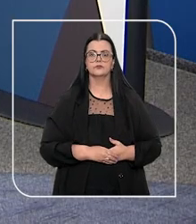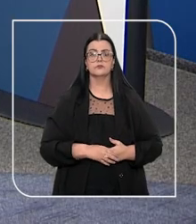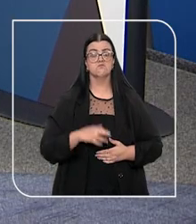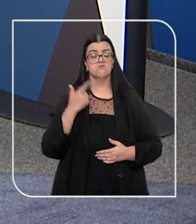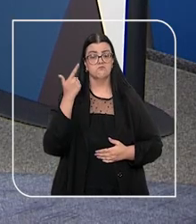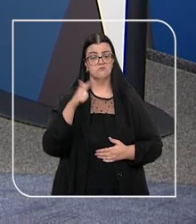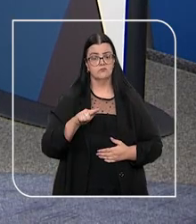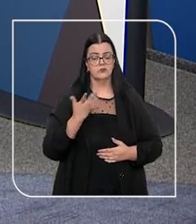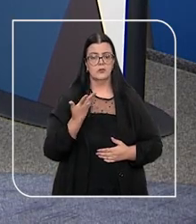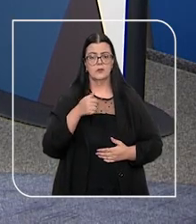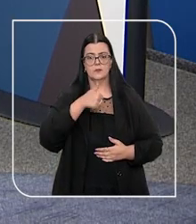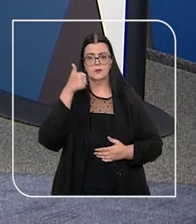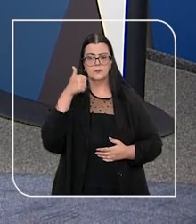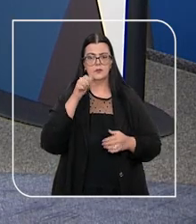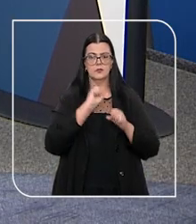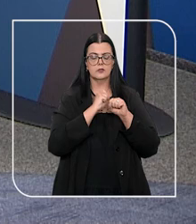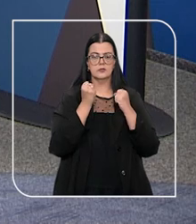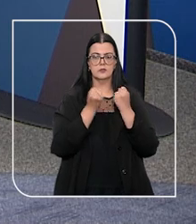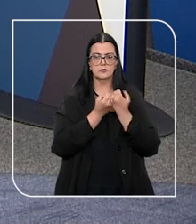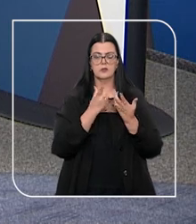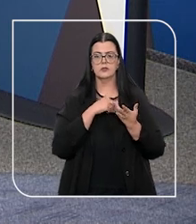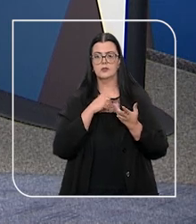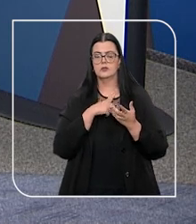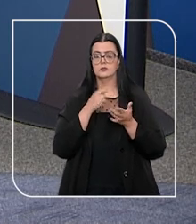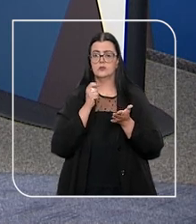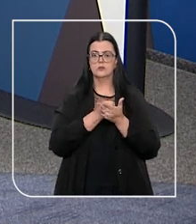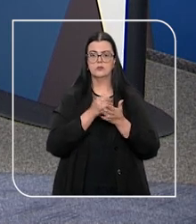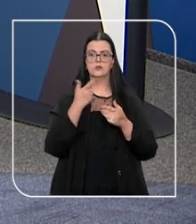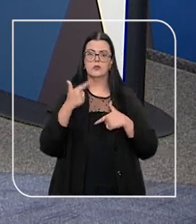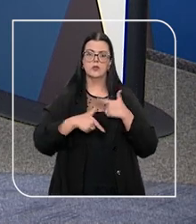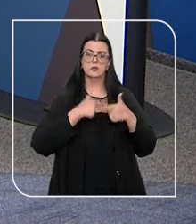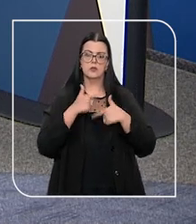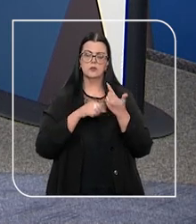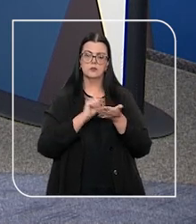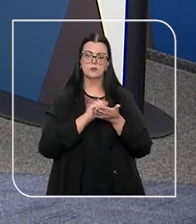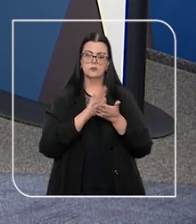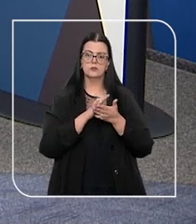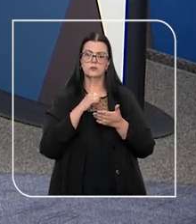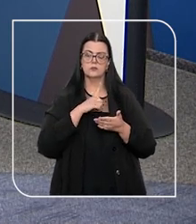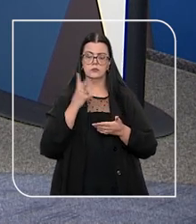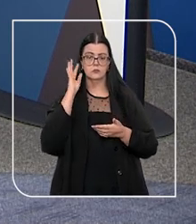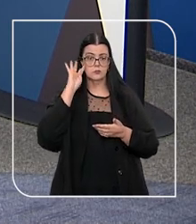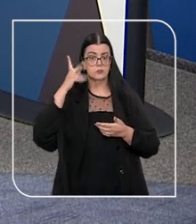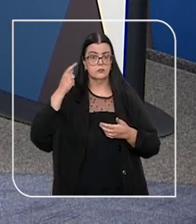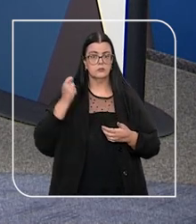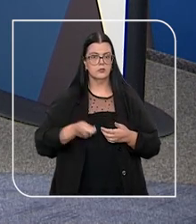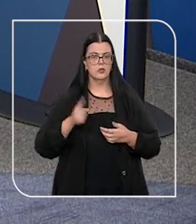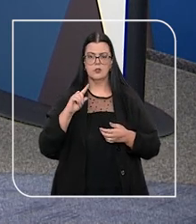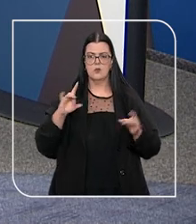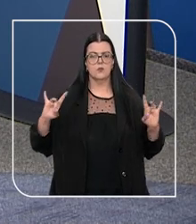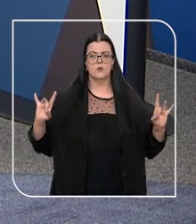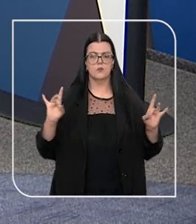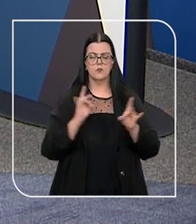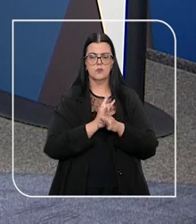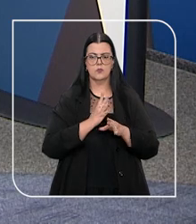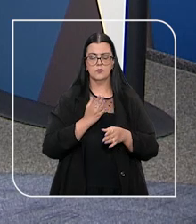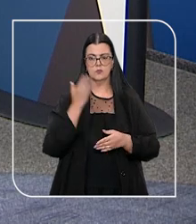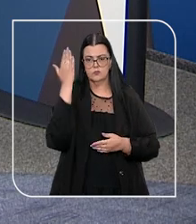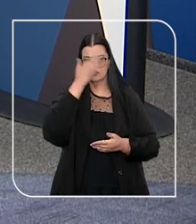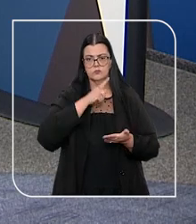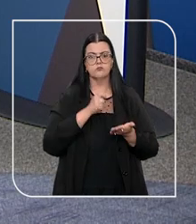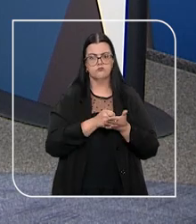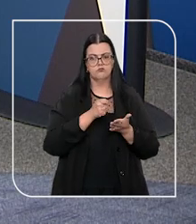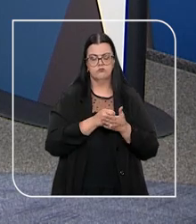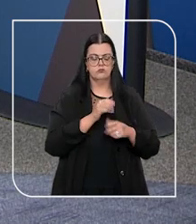repetitivo, a primeira sessão definiu que a sentença trabalhista, que apenas homologa um acordo, não é suficiente para comprovar